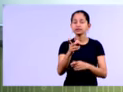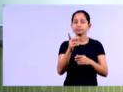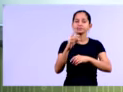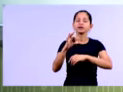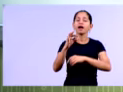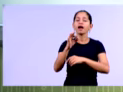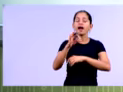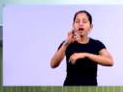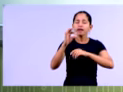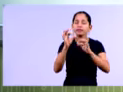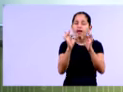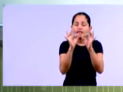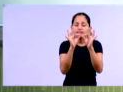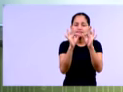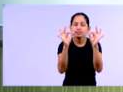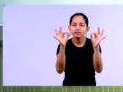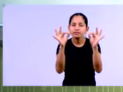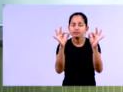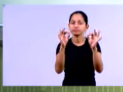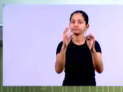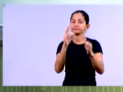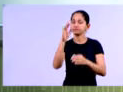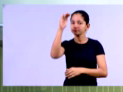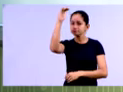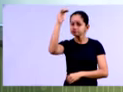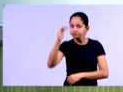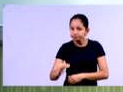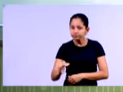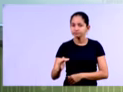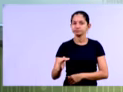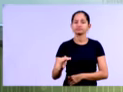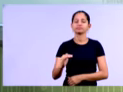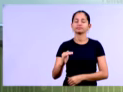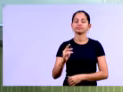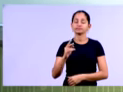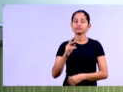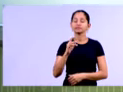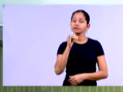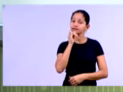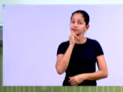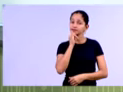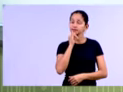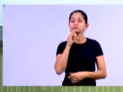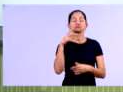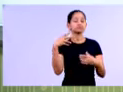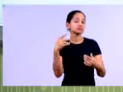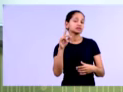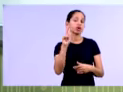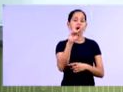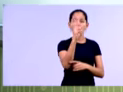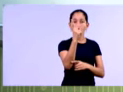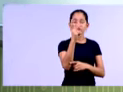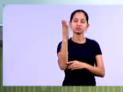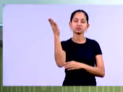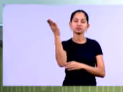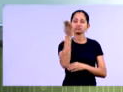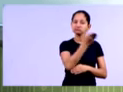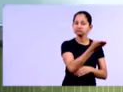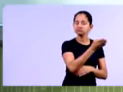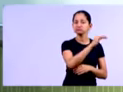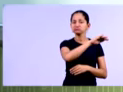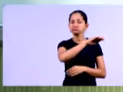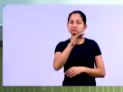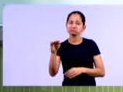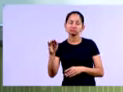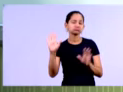gente? Na vertical. Quando nós falarmos aí horizontal, nós estamos falando da esquerda para a direita, né, e vice-versa, mas na linha